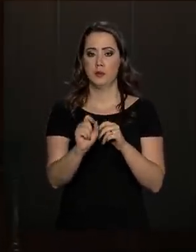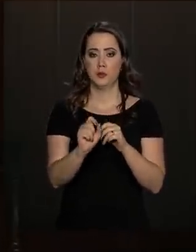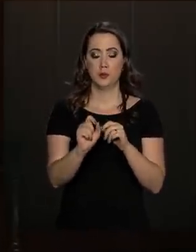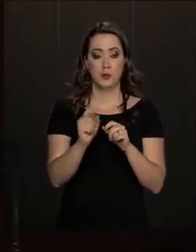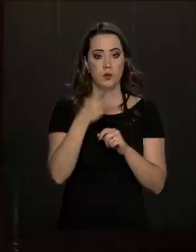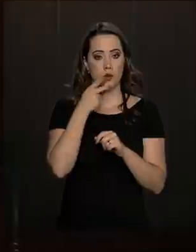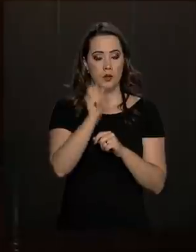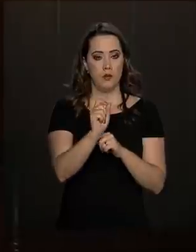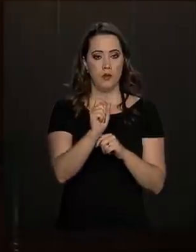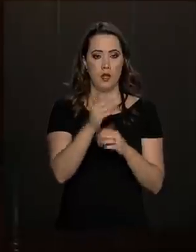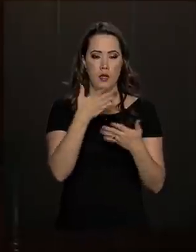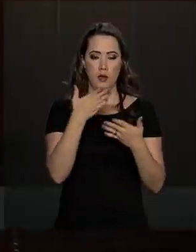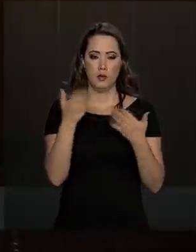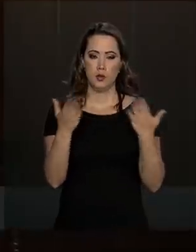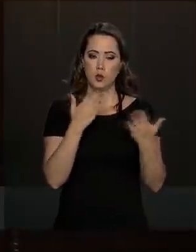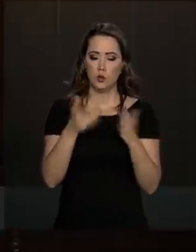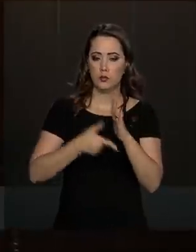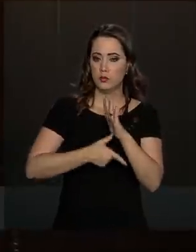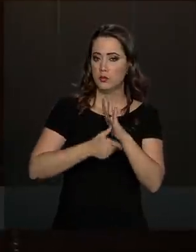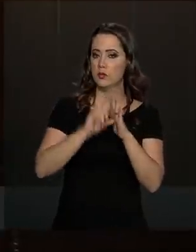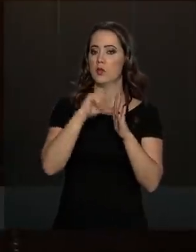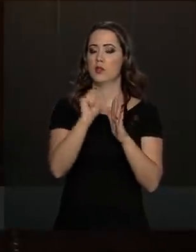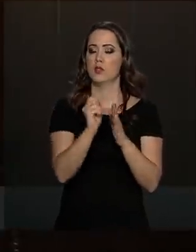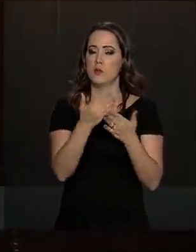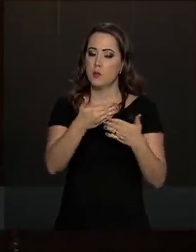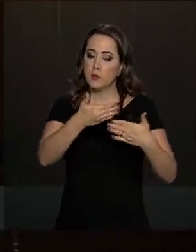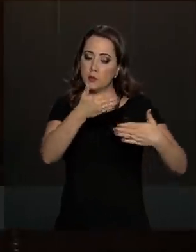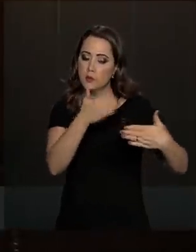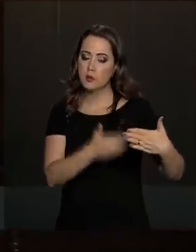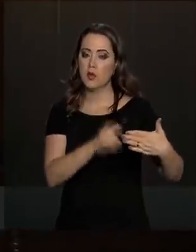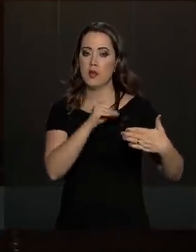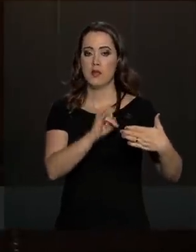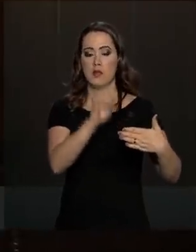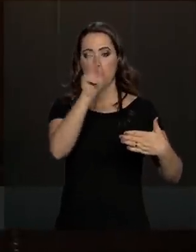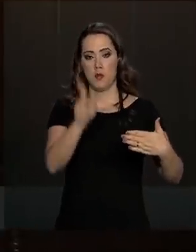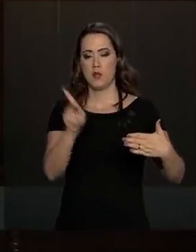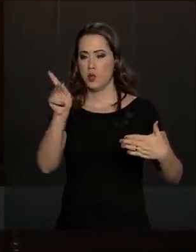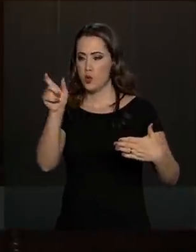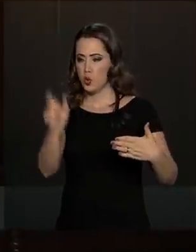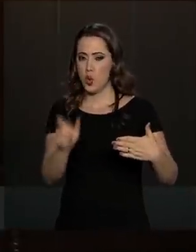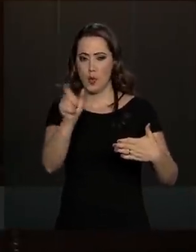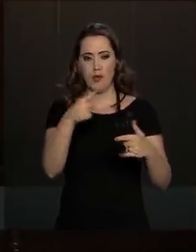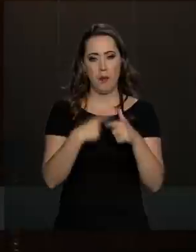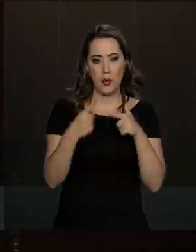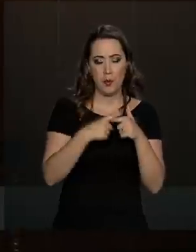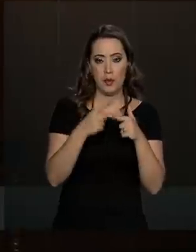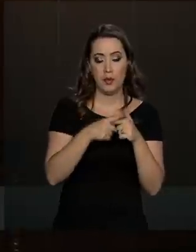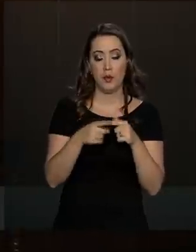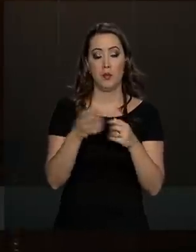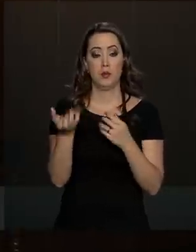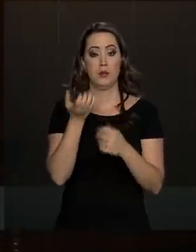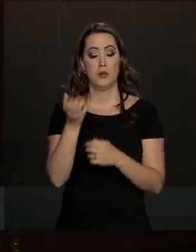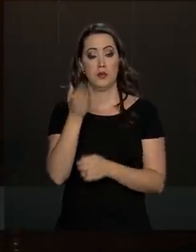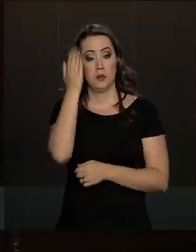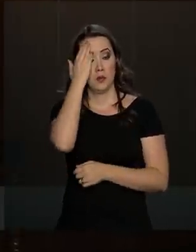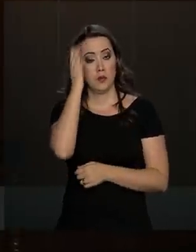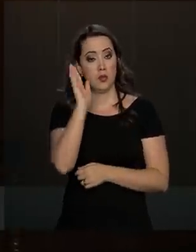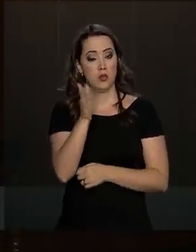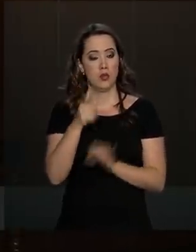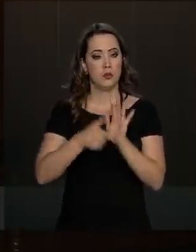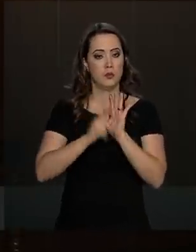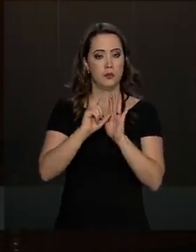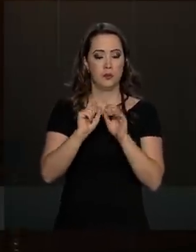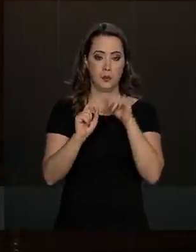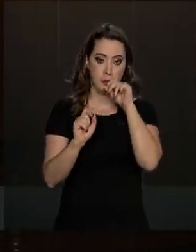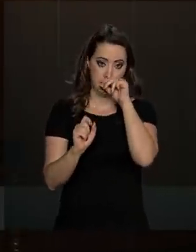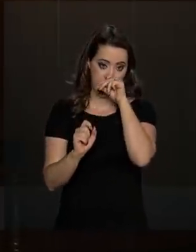da dimensão fásica da reforma. Nós tentamos antecipar um pouco se alguém tem algum problema. Nós tentamos antecipar até um pouco